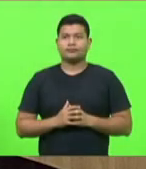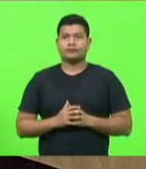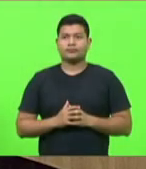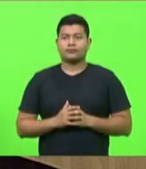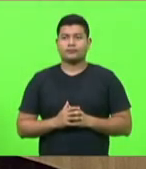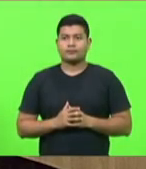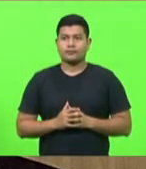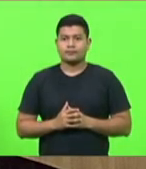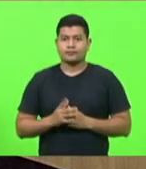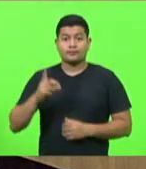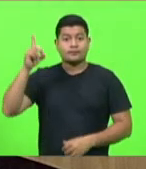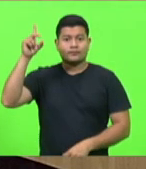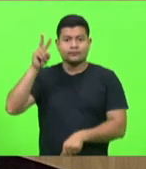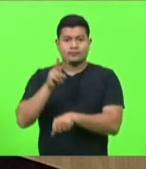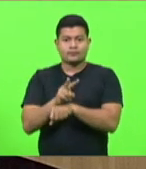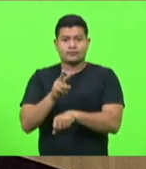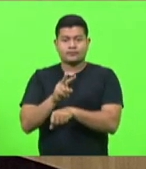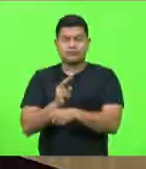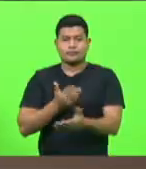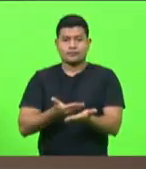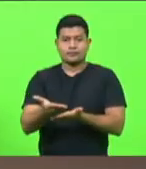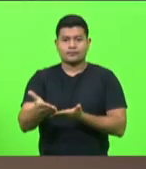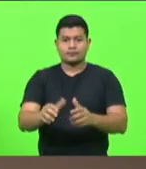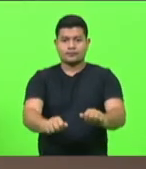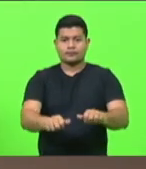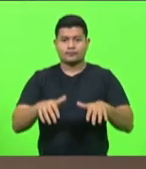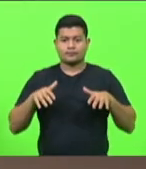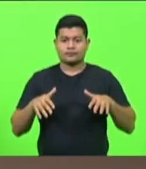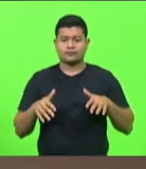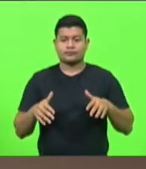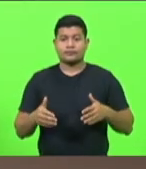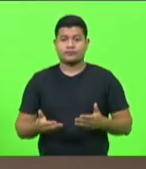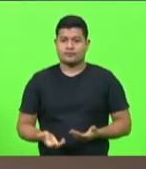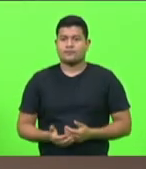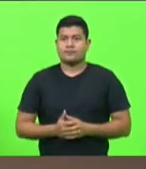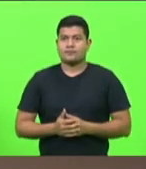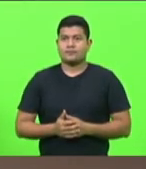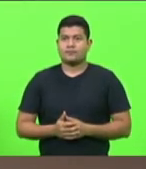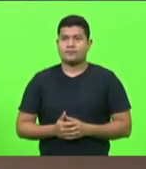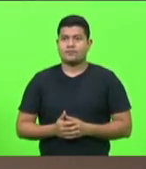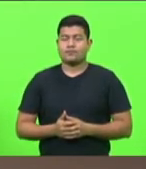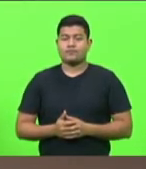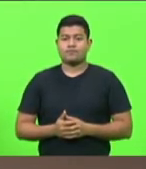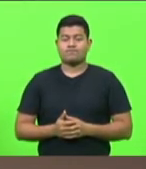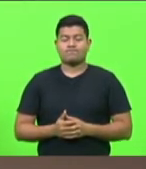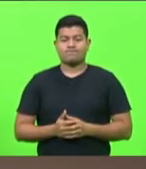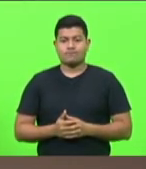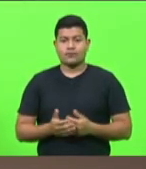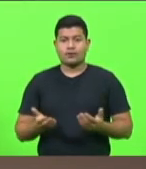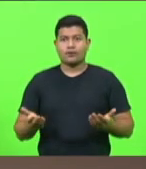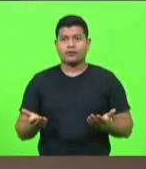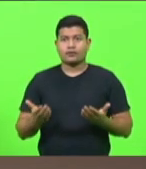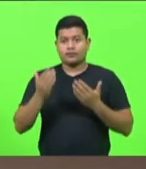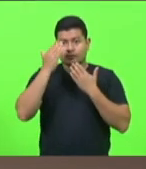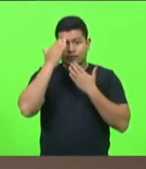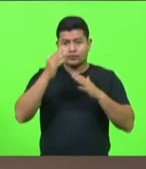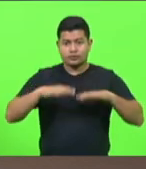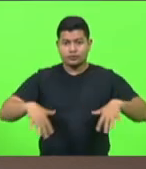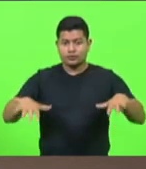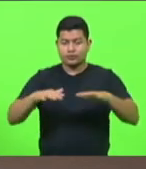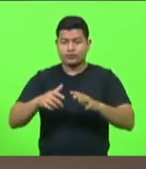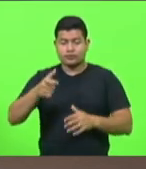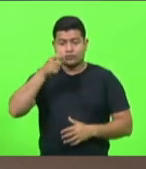Sob a proteção de Deus, declaro aberto a presente sessão, agradecendo a todos que estão nos